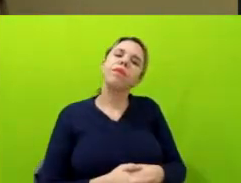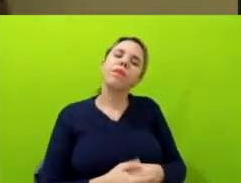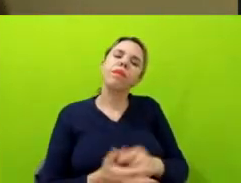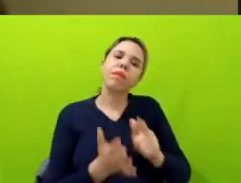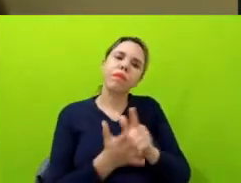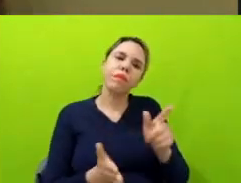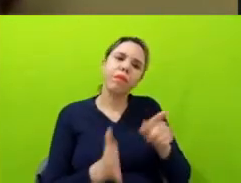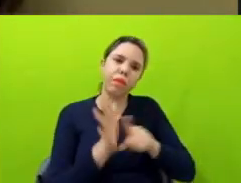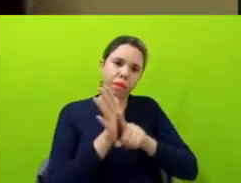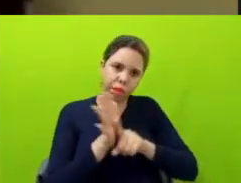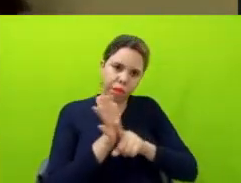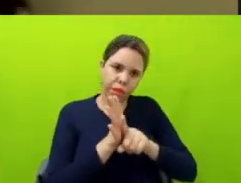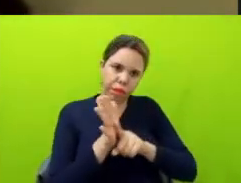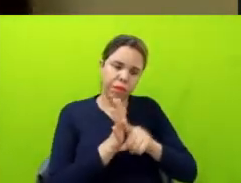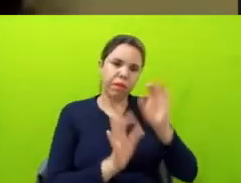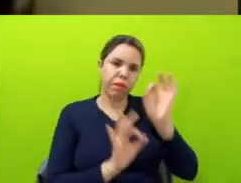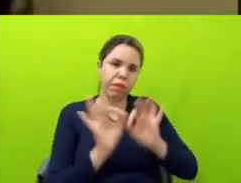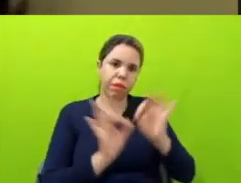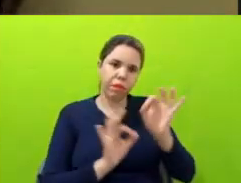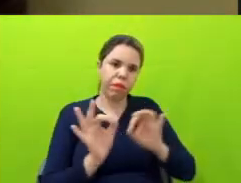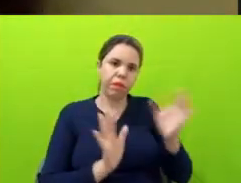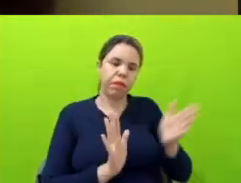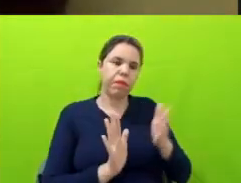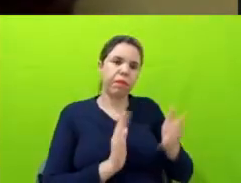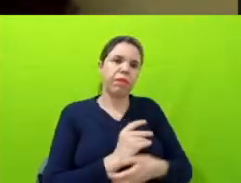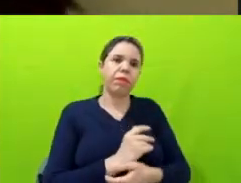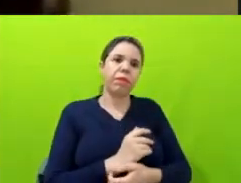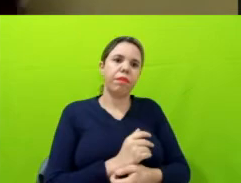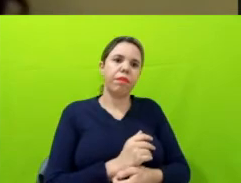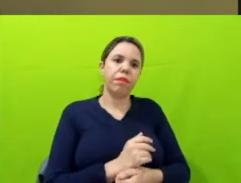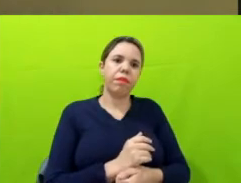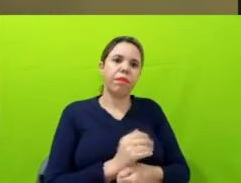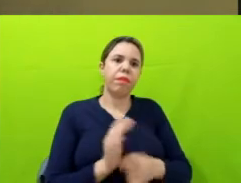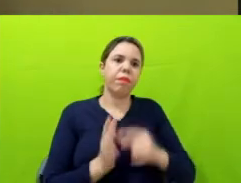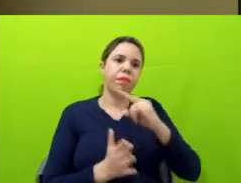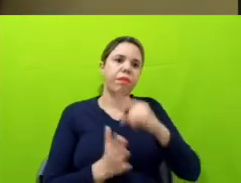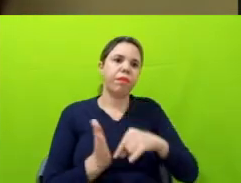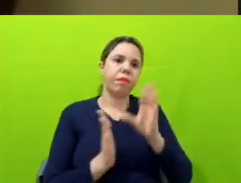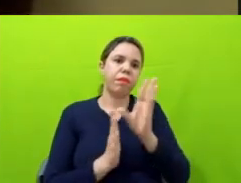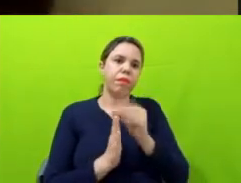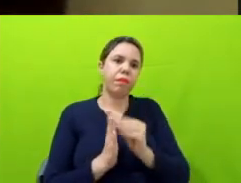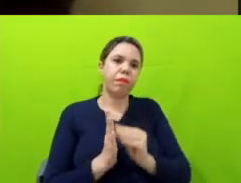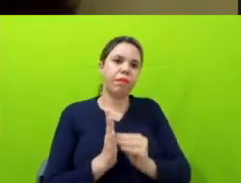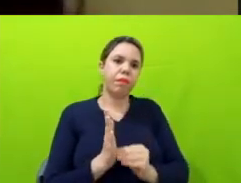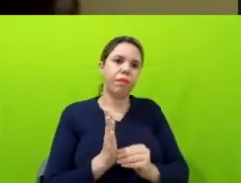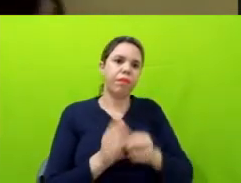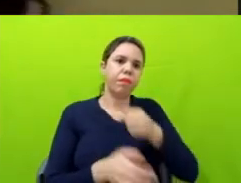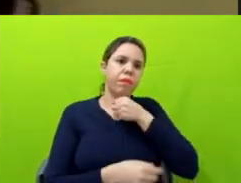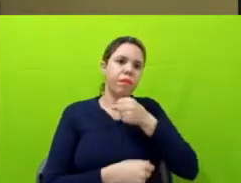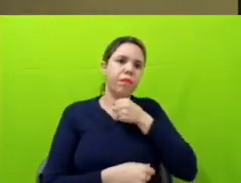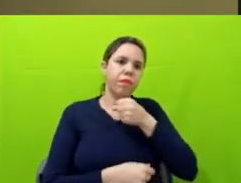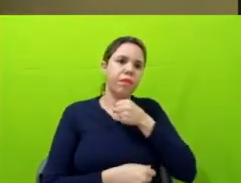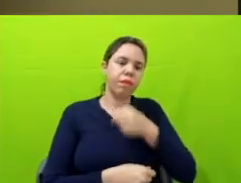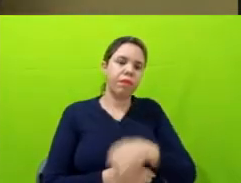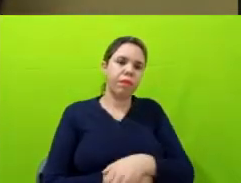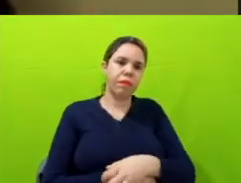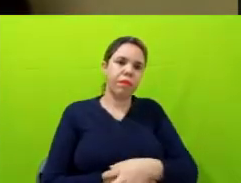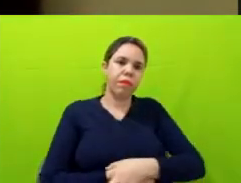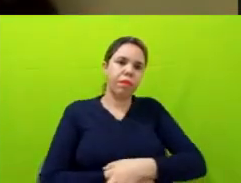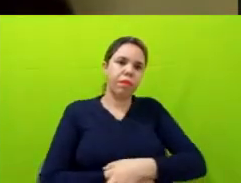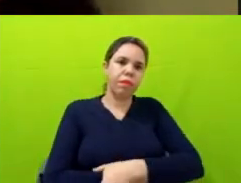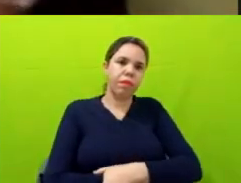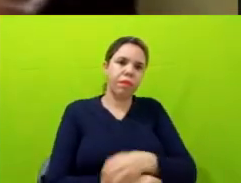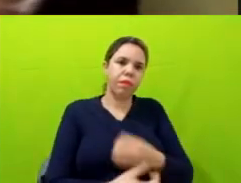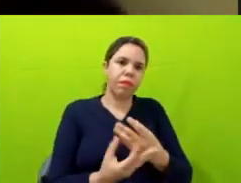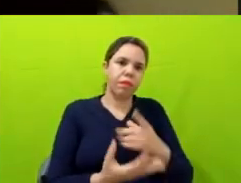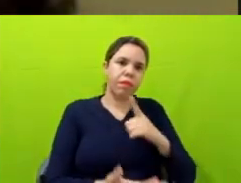relatórios, estudos e reportagens com dados obtidos via lei de acesso à informação